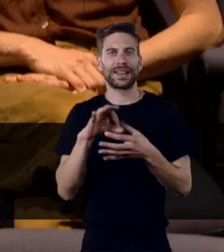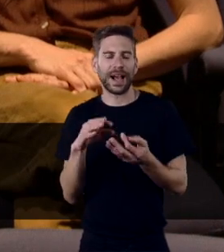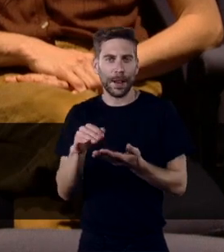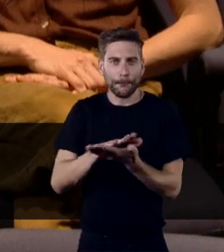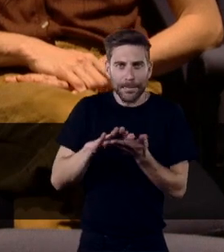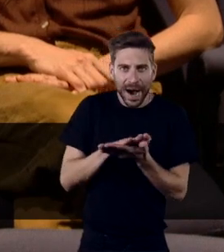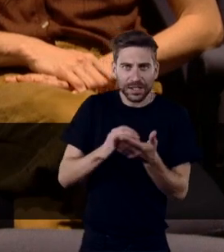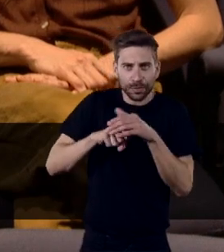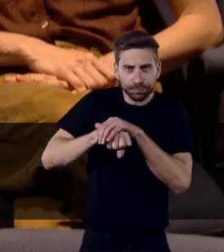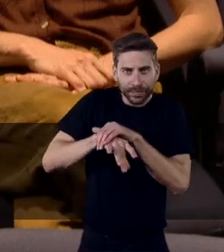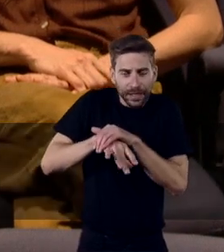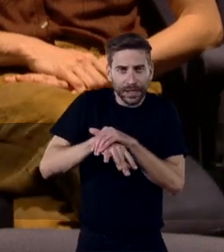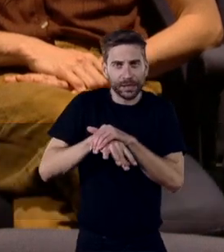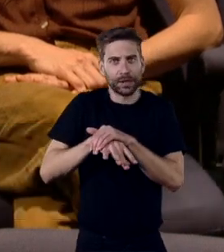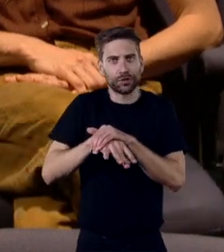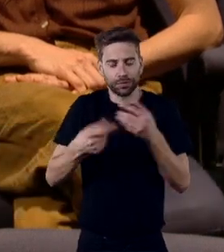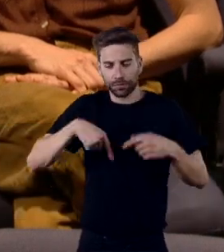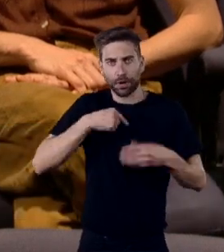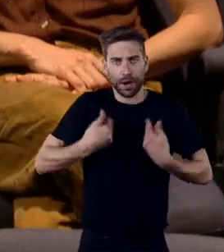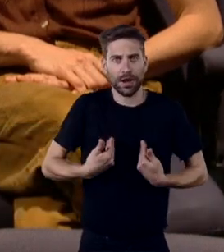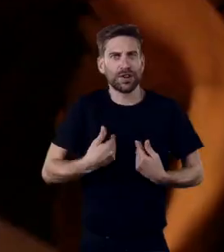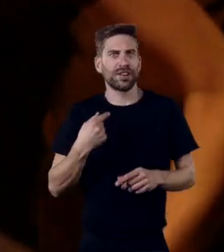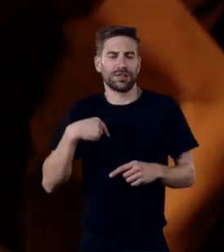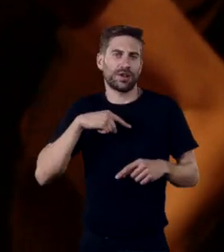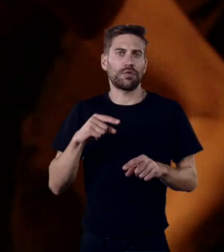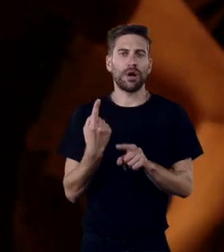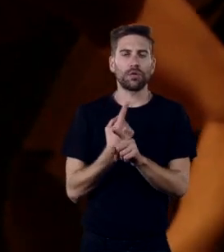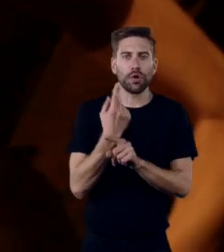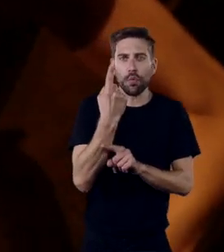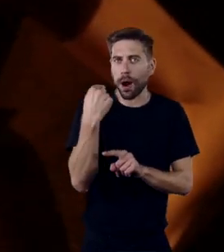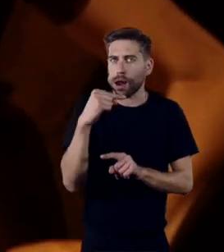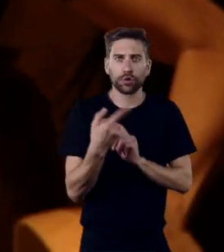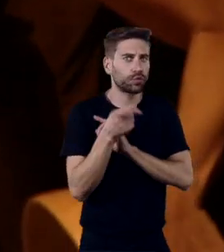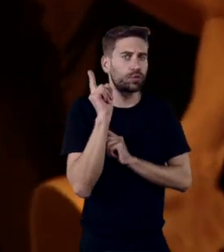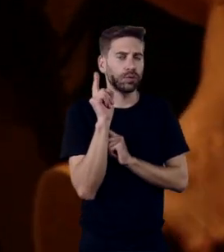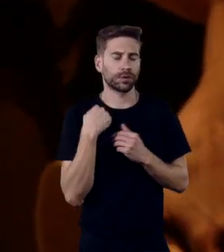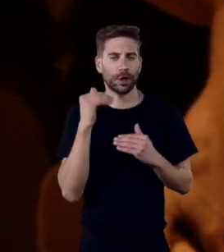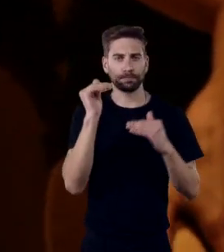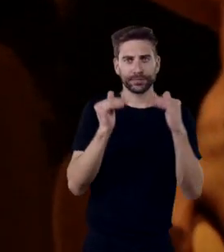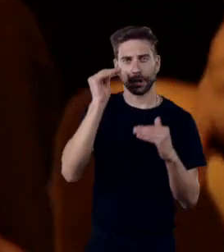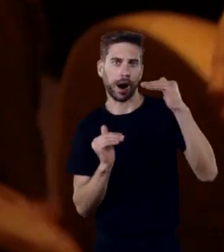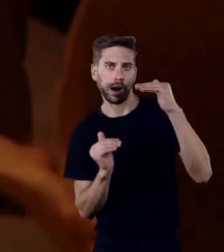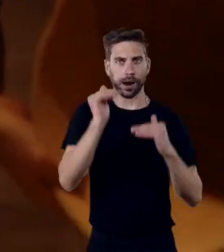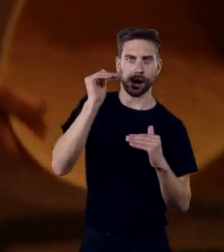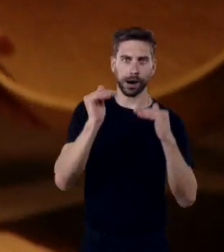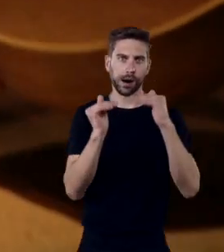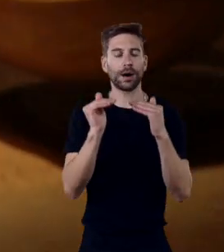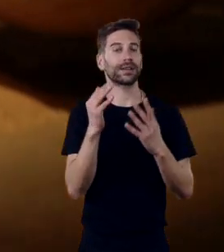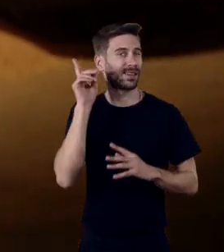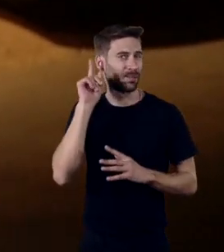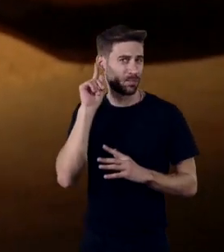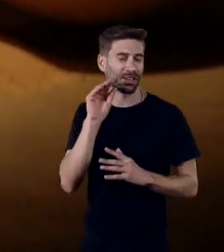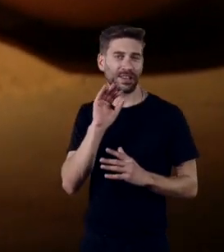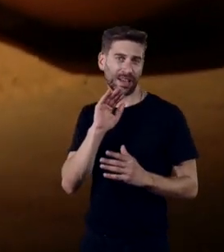movimento, tudo isto faz parte de nós, não somos só uma coisa, somos feitos deste equilíbrio-desequilíbrio, super importante,